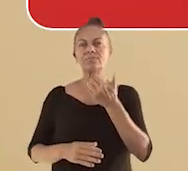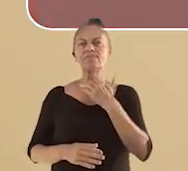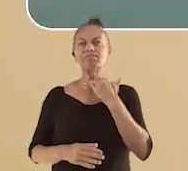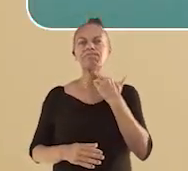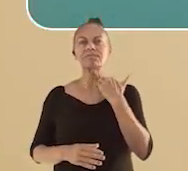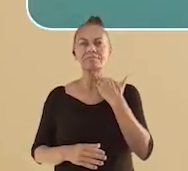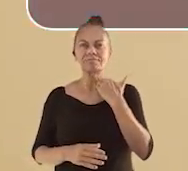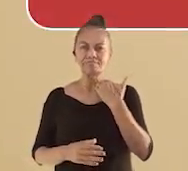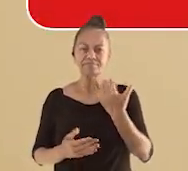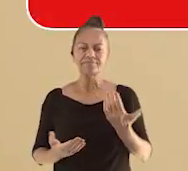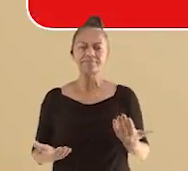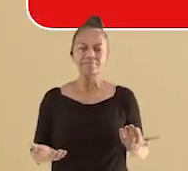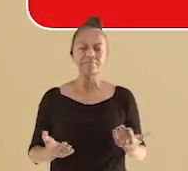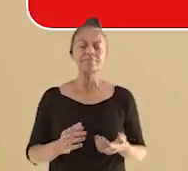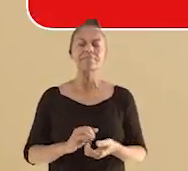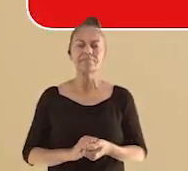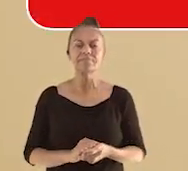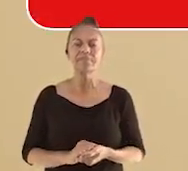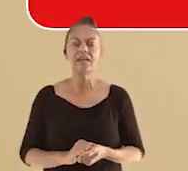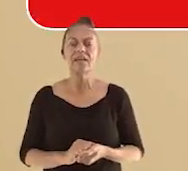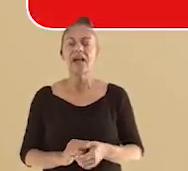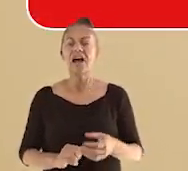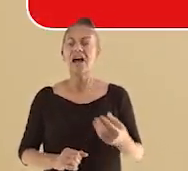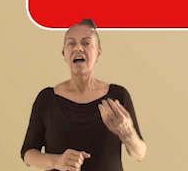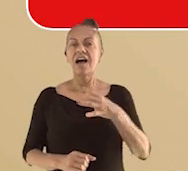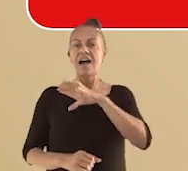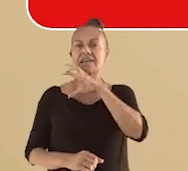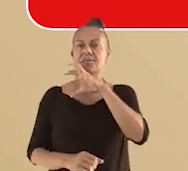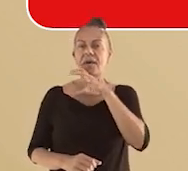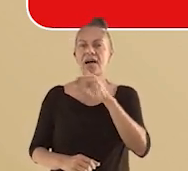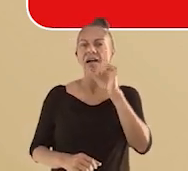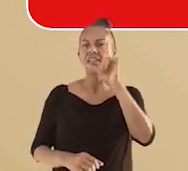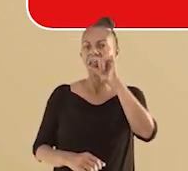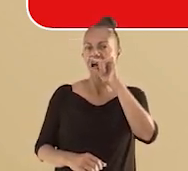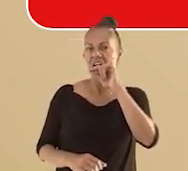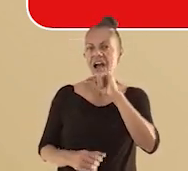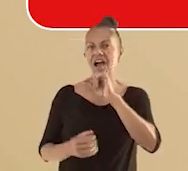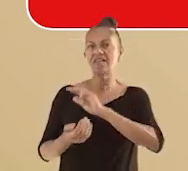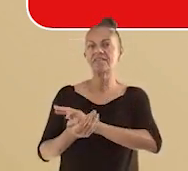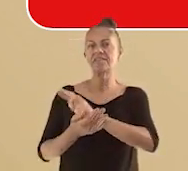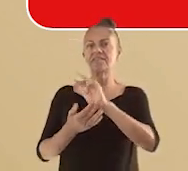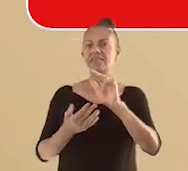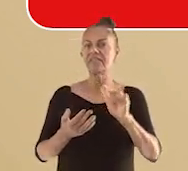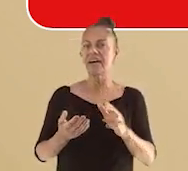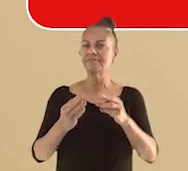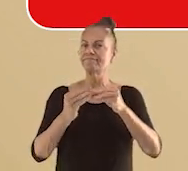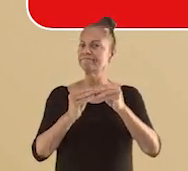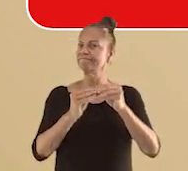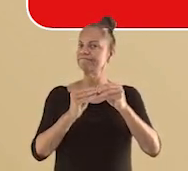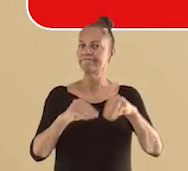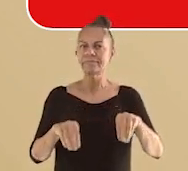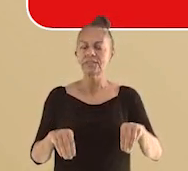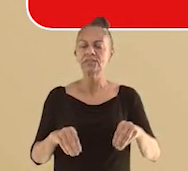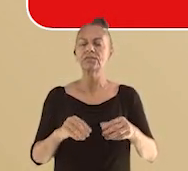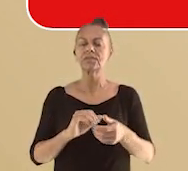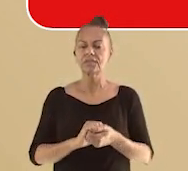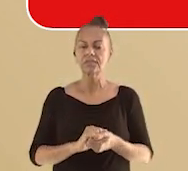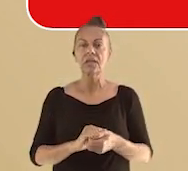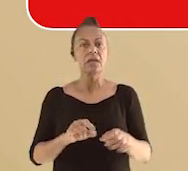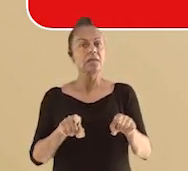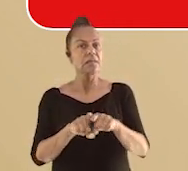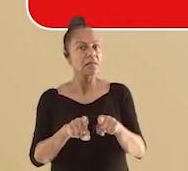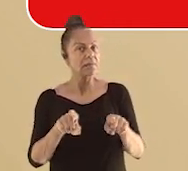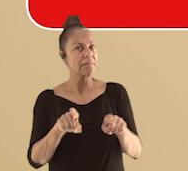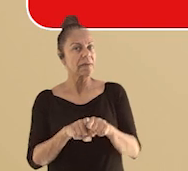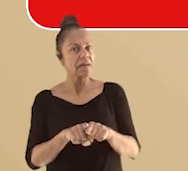O plástico encontrado nos mares é fatal para diversos animais e aves. E o lixo plástico